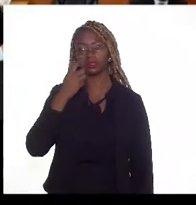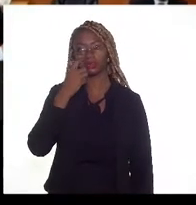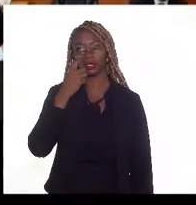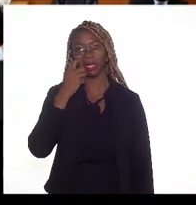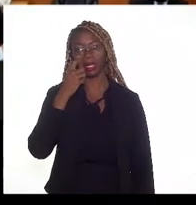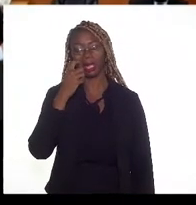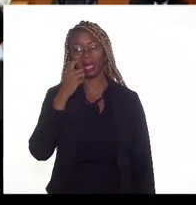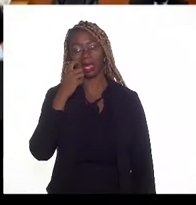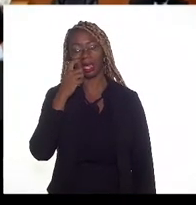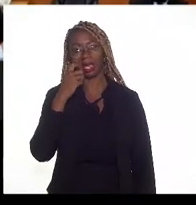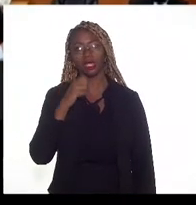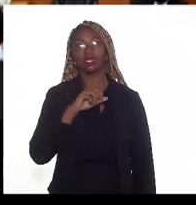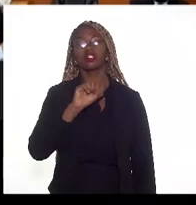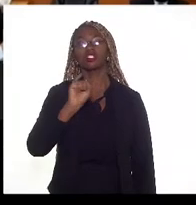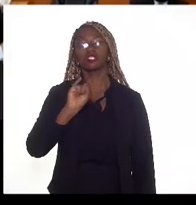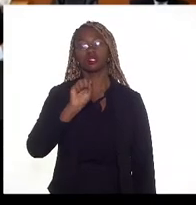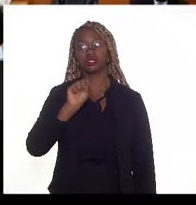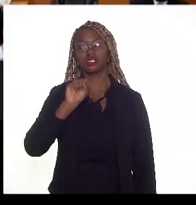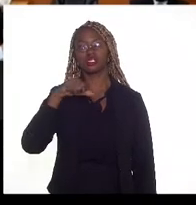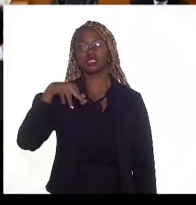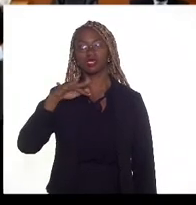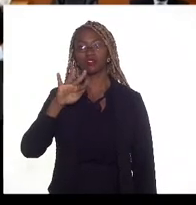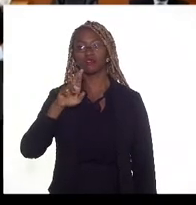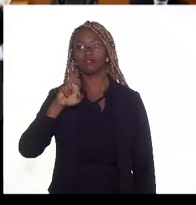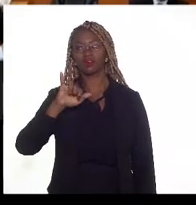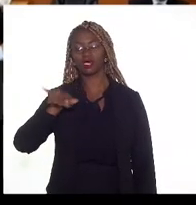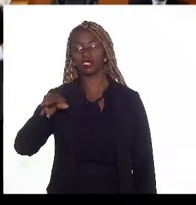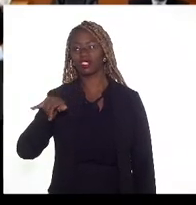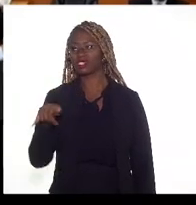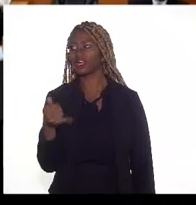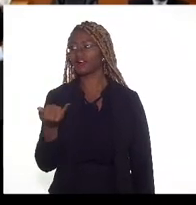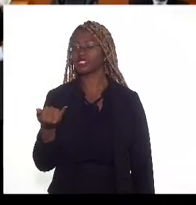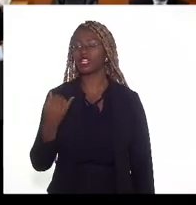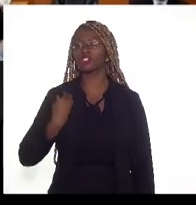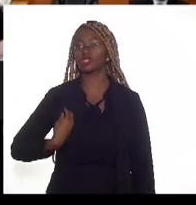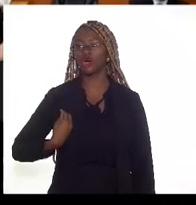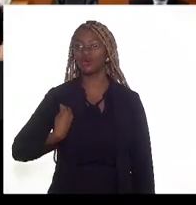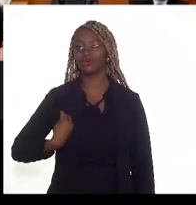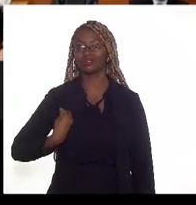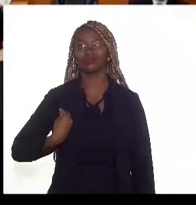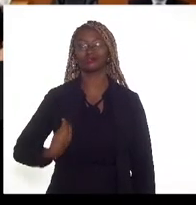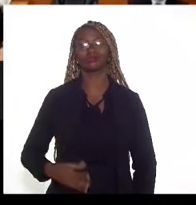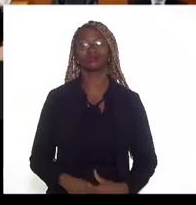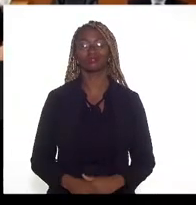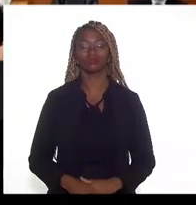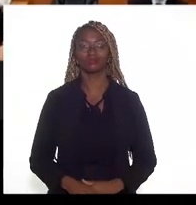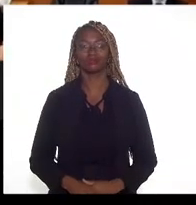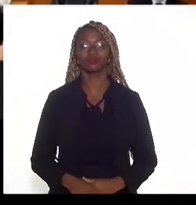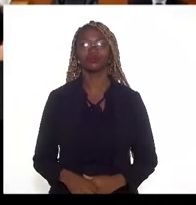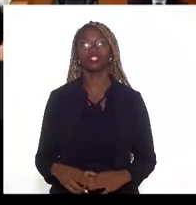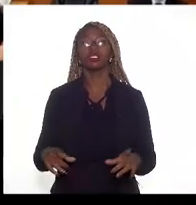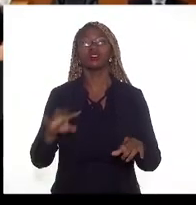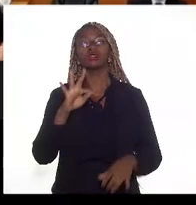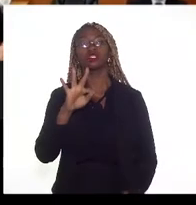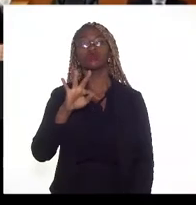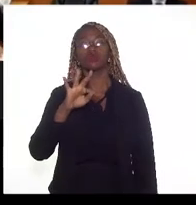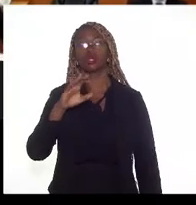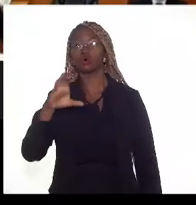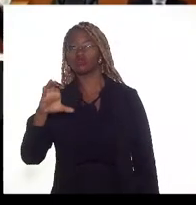A CINPRERG, presente. Bom dia, deputado. Apresentante do Tribunal de Contas,